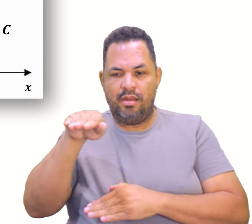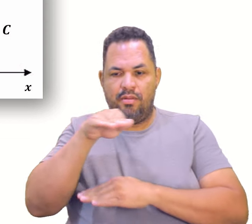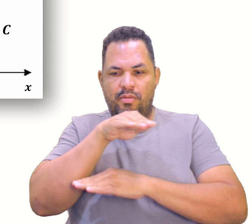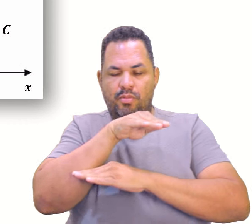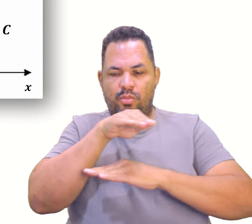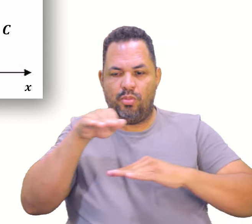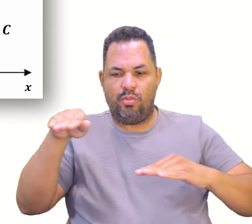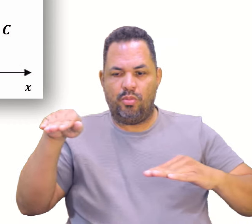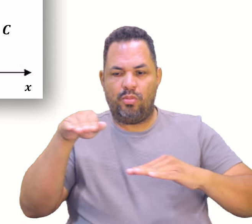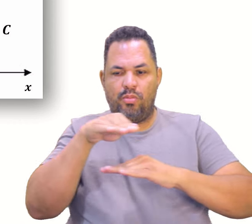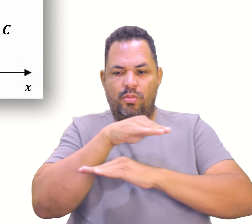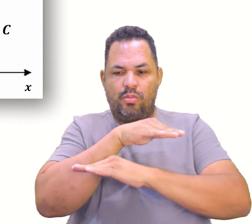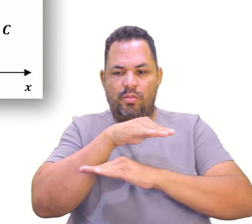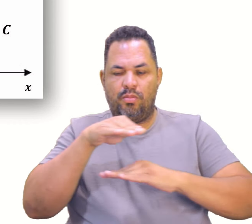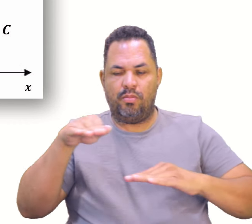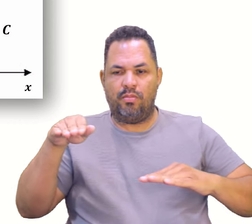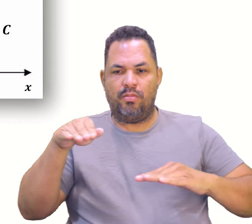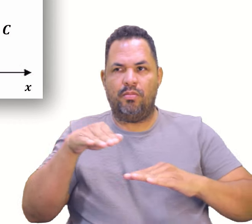vai acontecer?